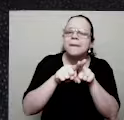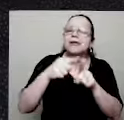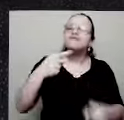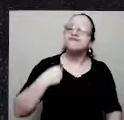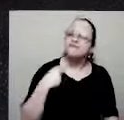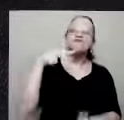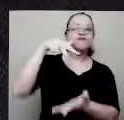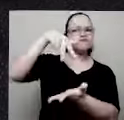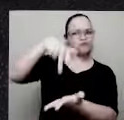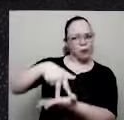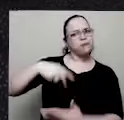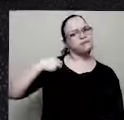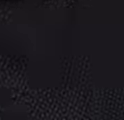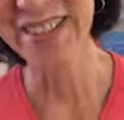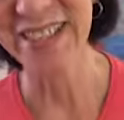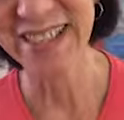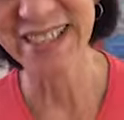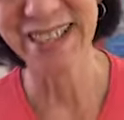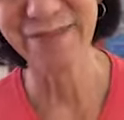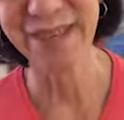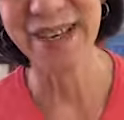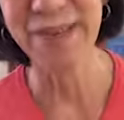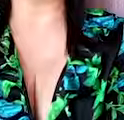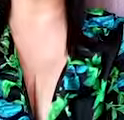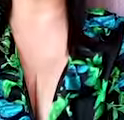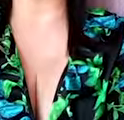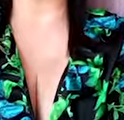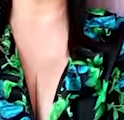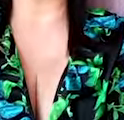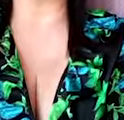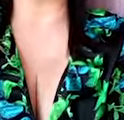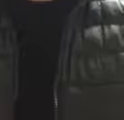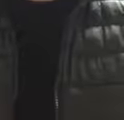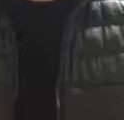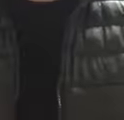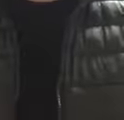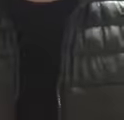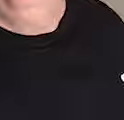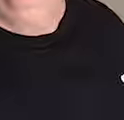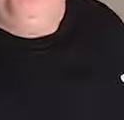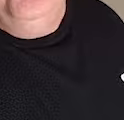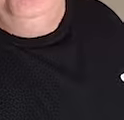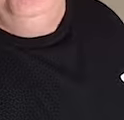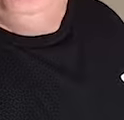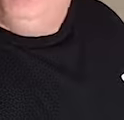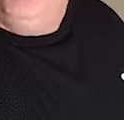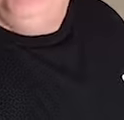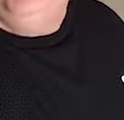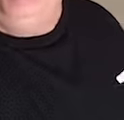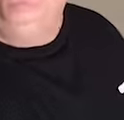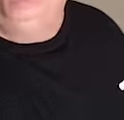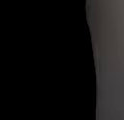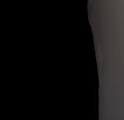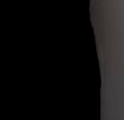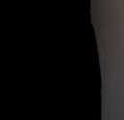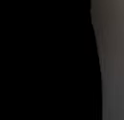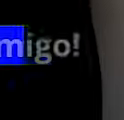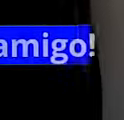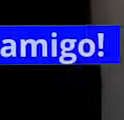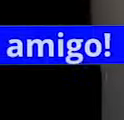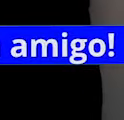aqui à disposição. Todos nós estamos. Porque queremos você e seus amigos juntos com a gente.